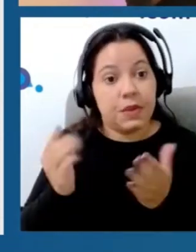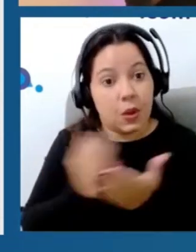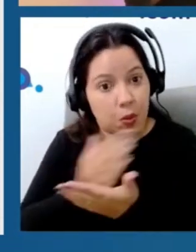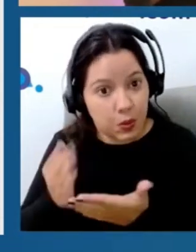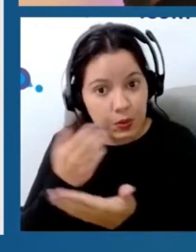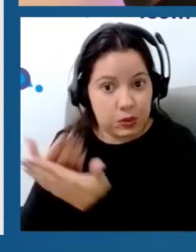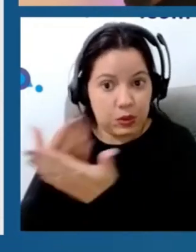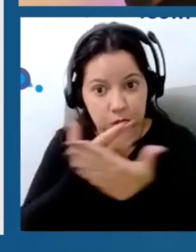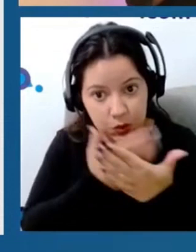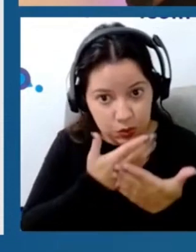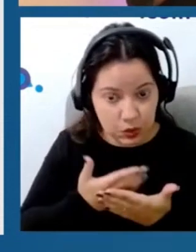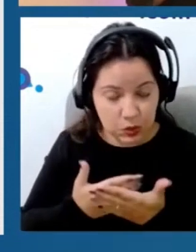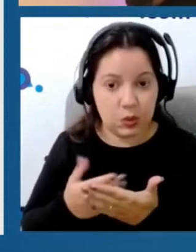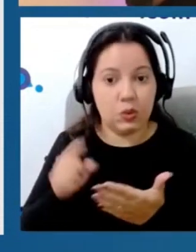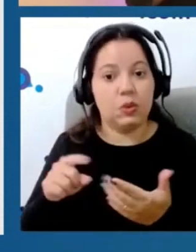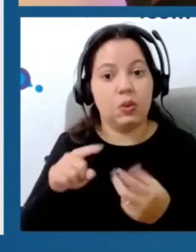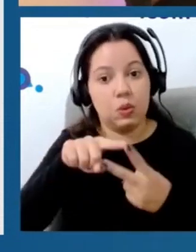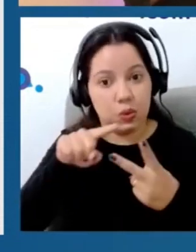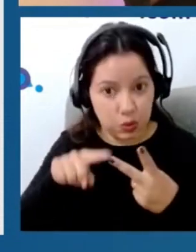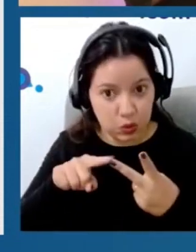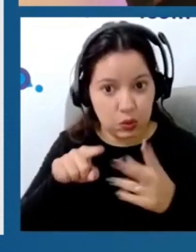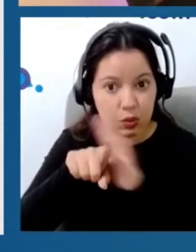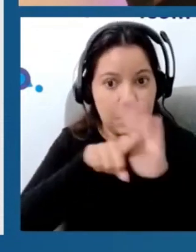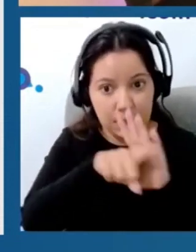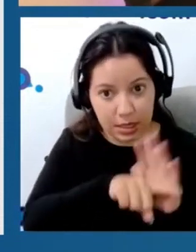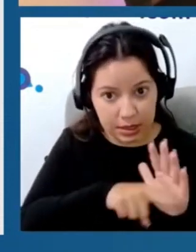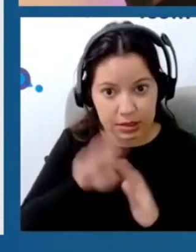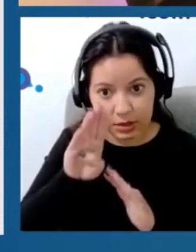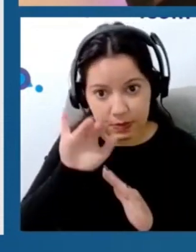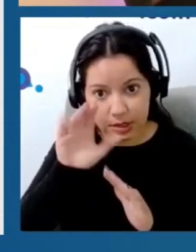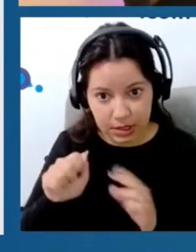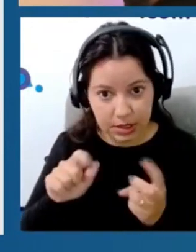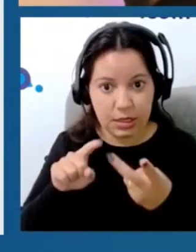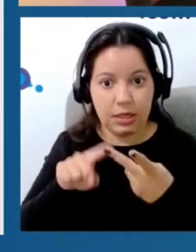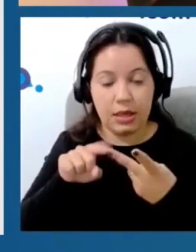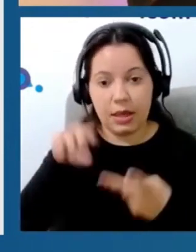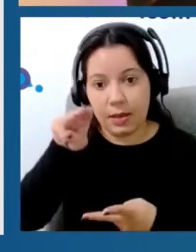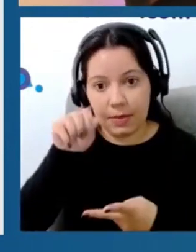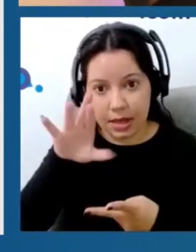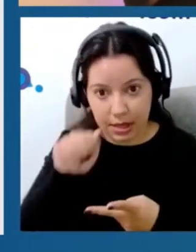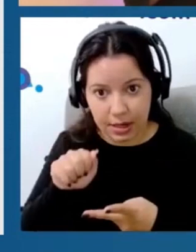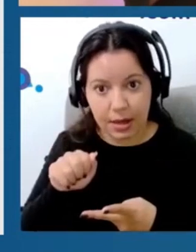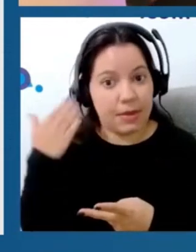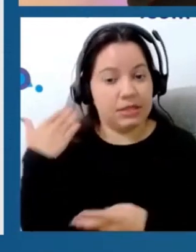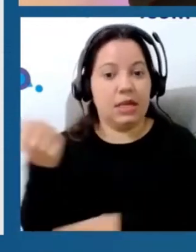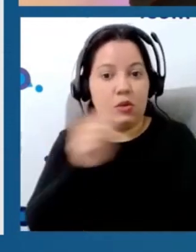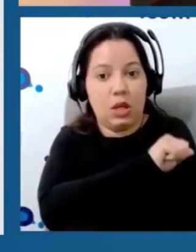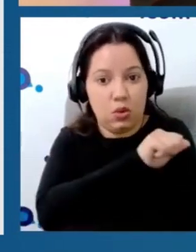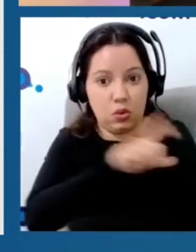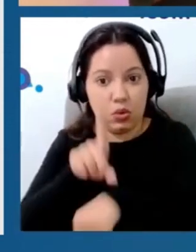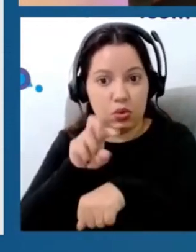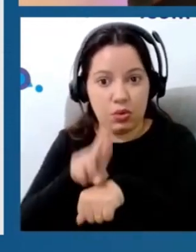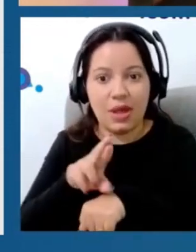que foram publicados, são duas meta-análises, a Bia e a Mayara, que foram minhas alunas de doutorado, em animais de laboratório